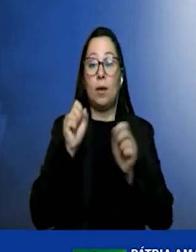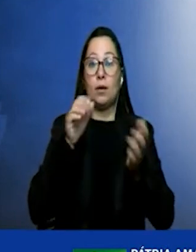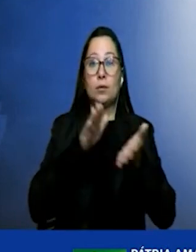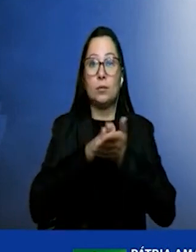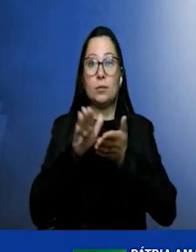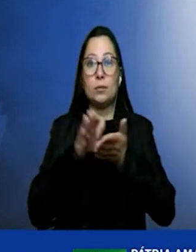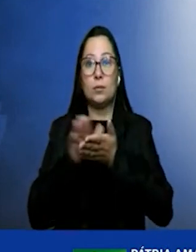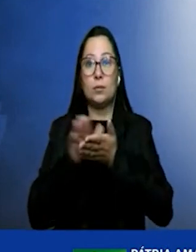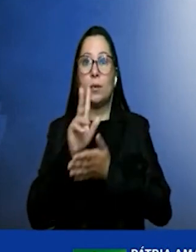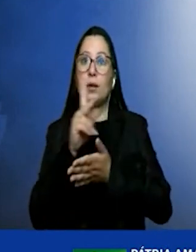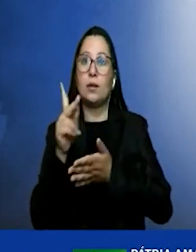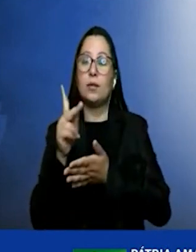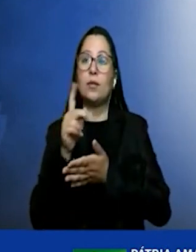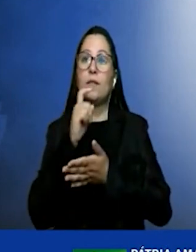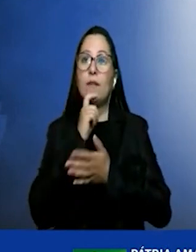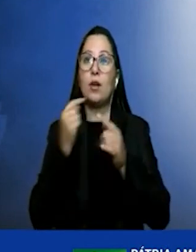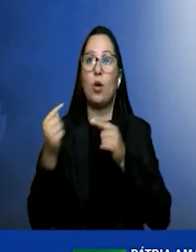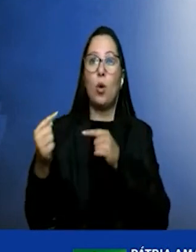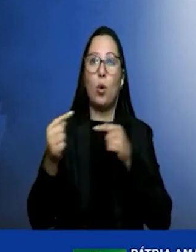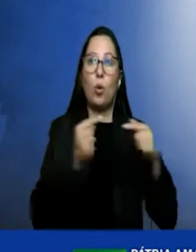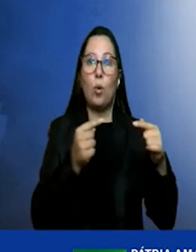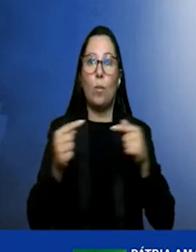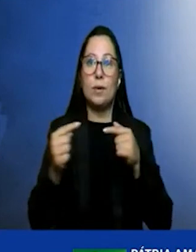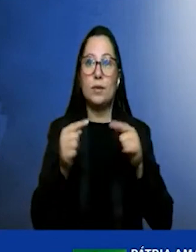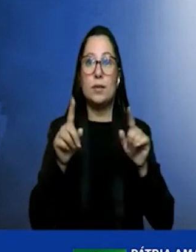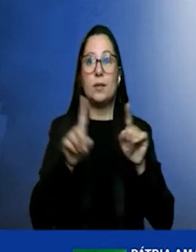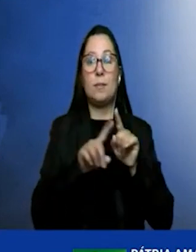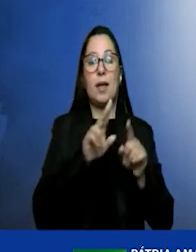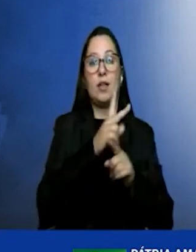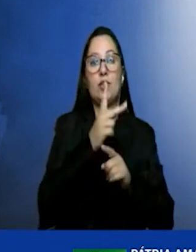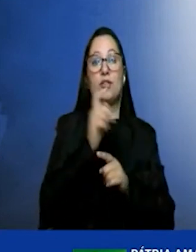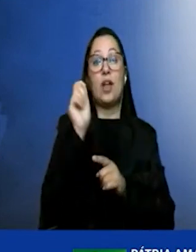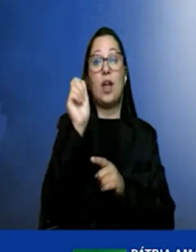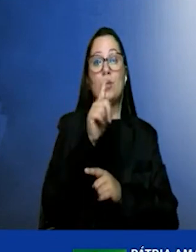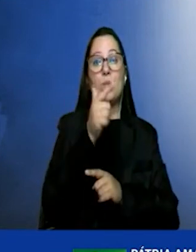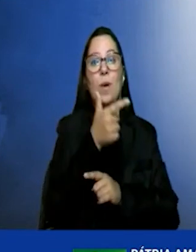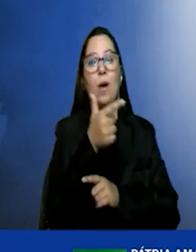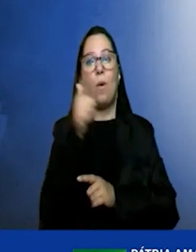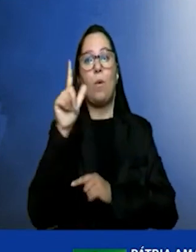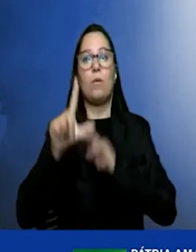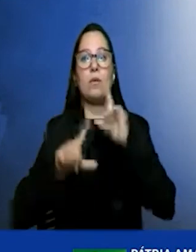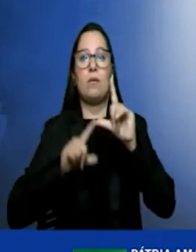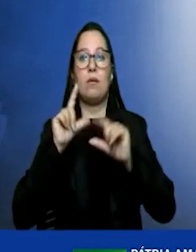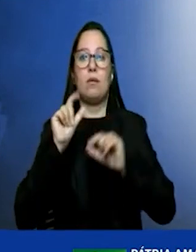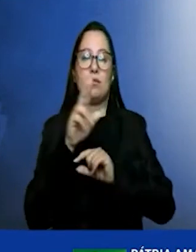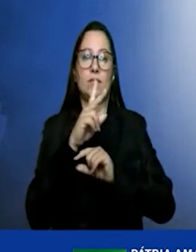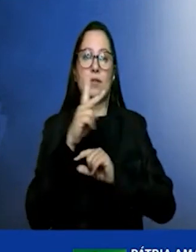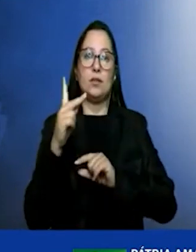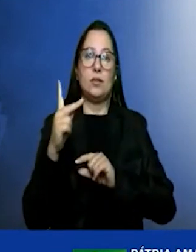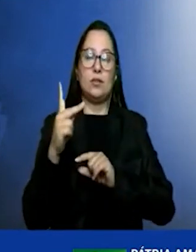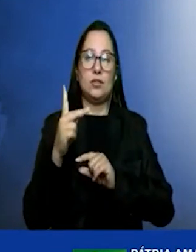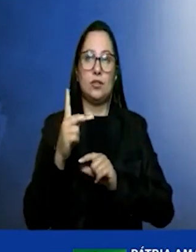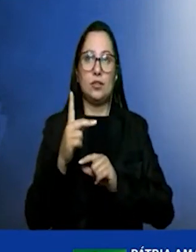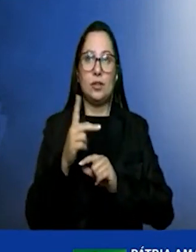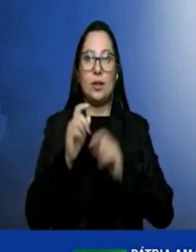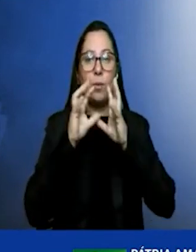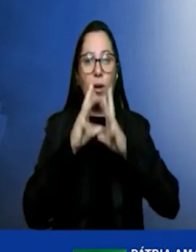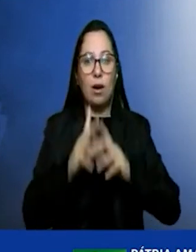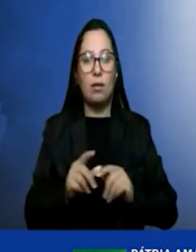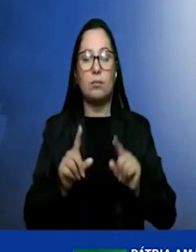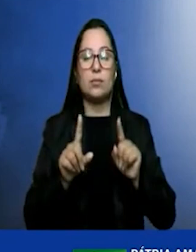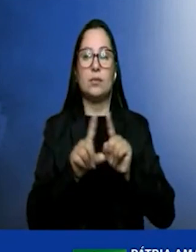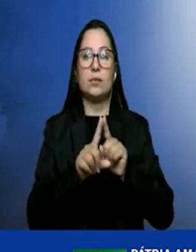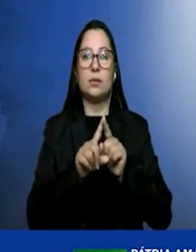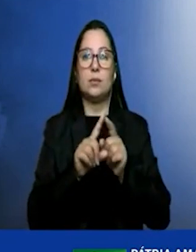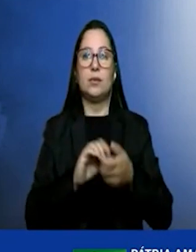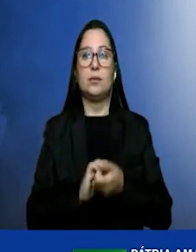hidrogênio competitivo com o hidrogênio azul, que é outra opção de hidrogênio limpo. colocou